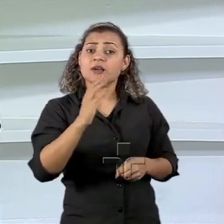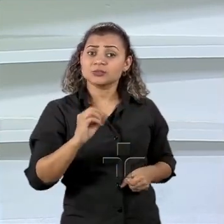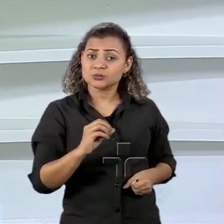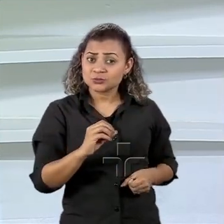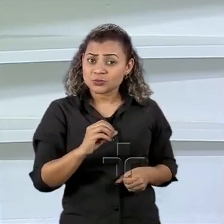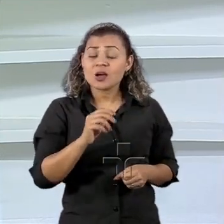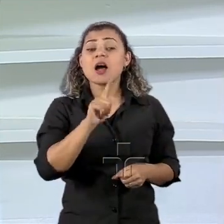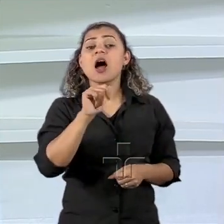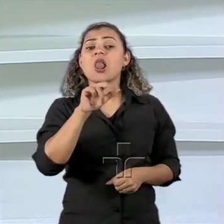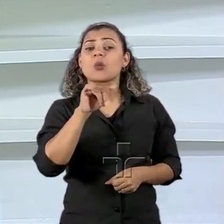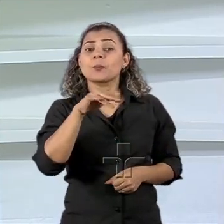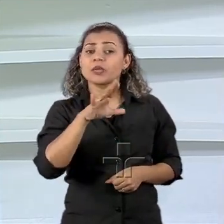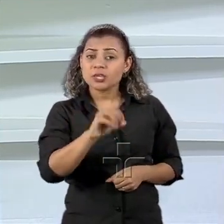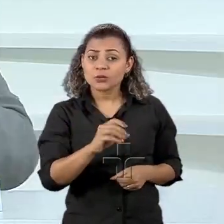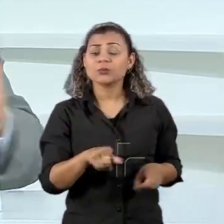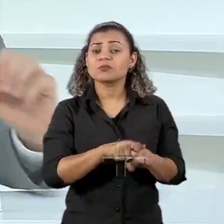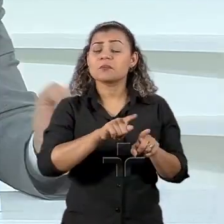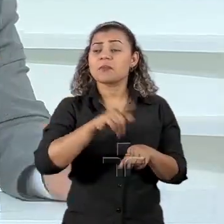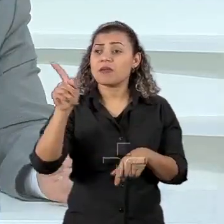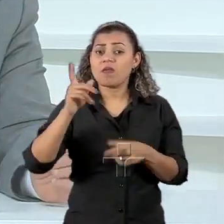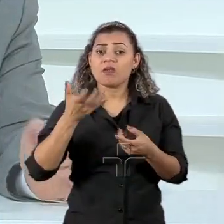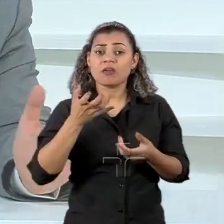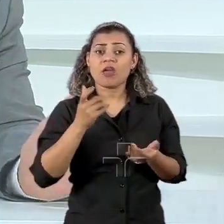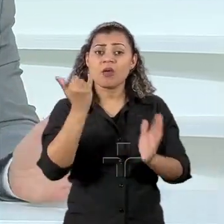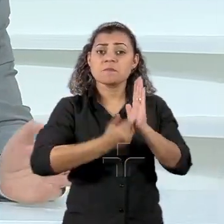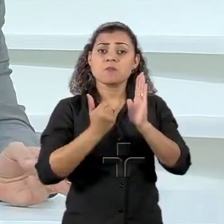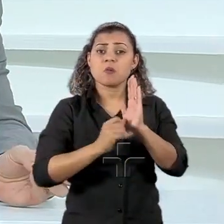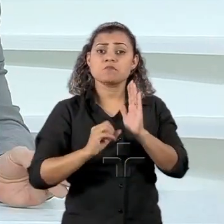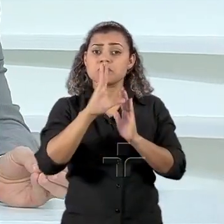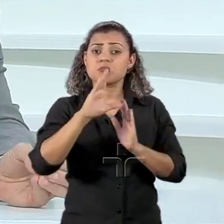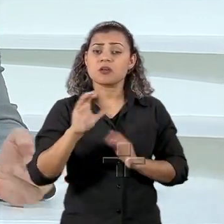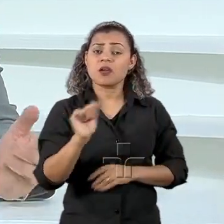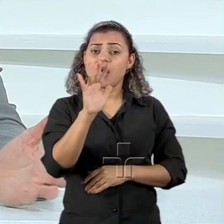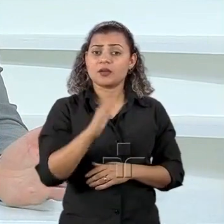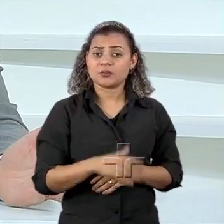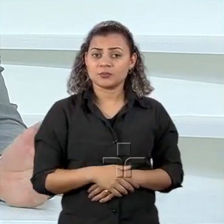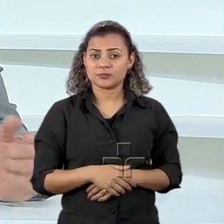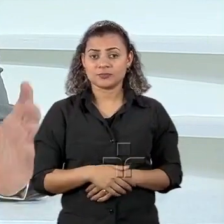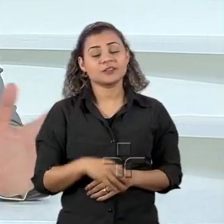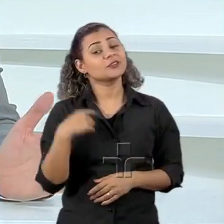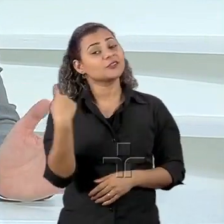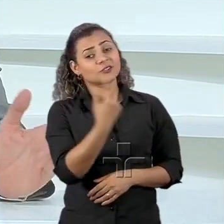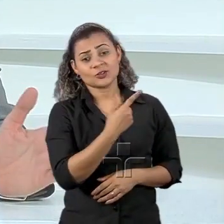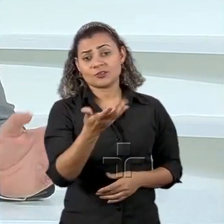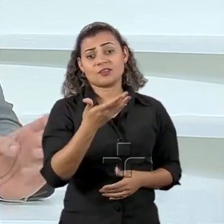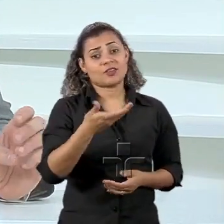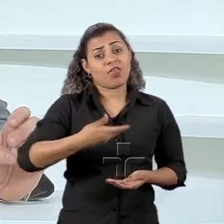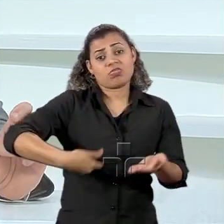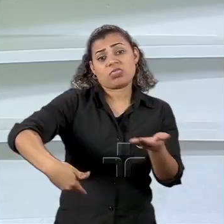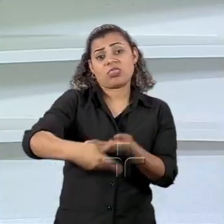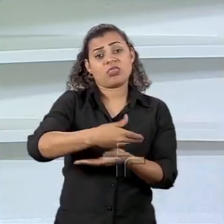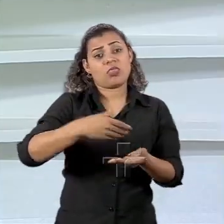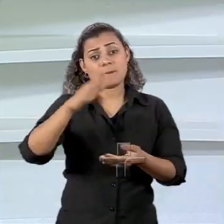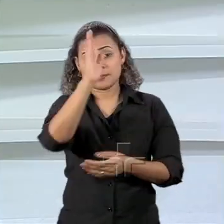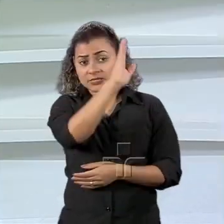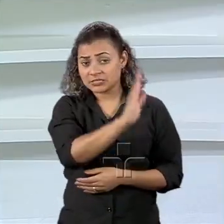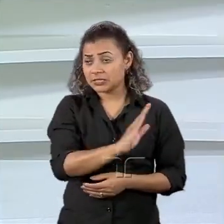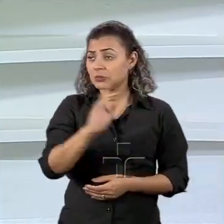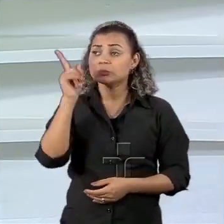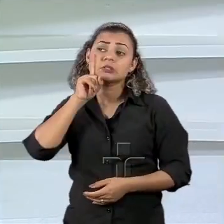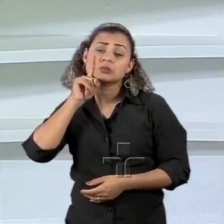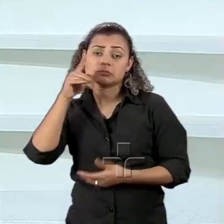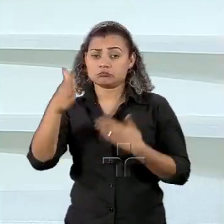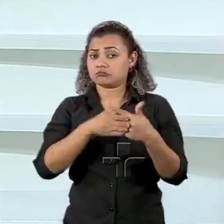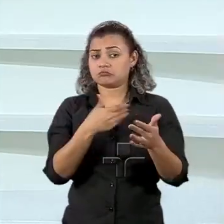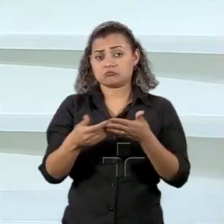alumínio? Bom, o Brasil é difícil de fazer negócio não é só para os americanos, os brasileiros, para todos. O Brasil, Estados Unidos, qualquer